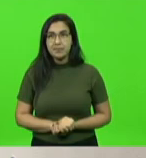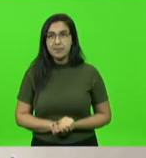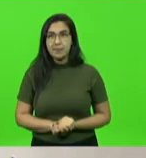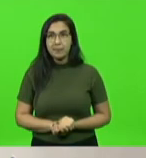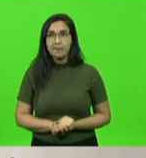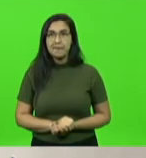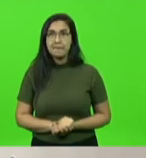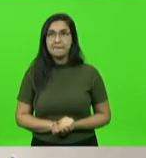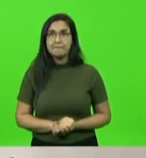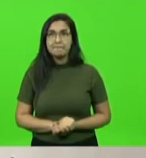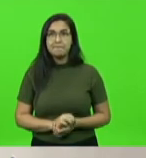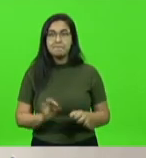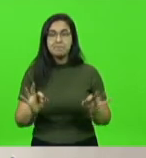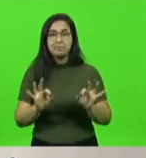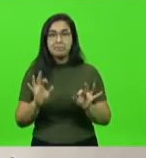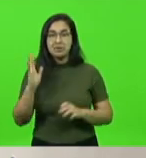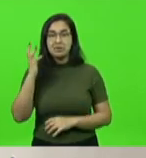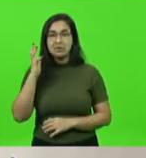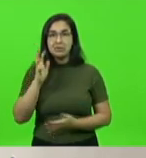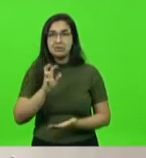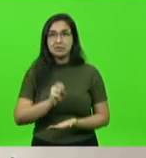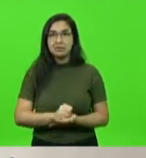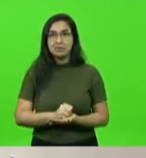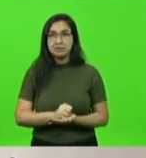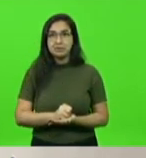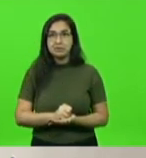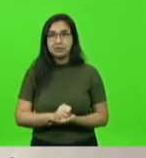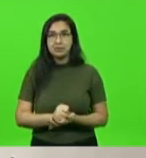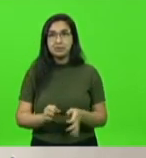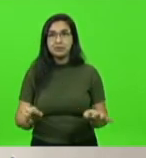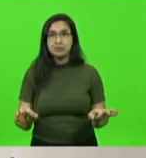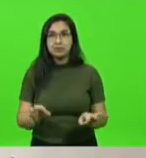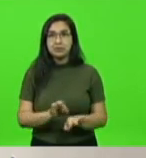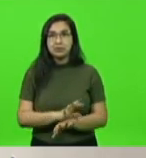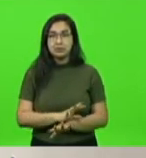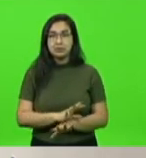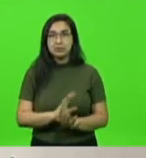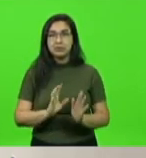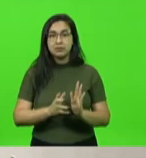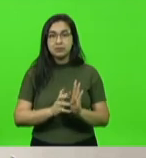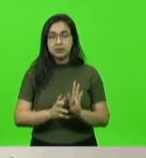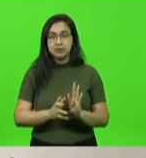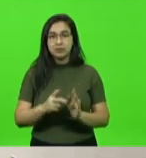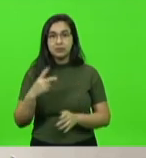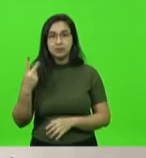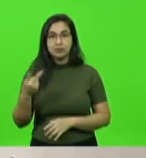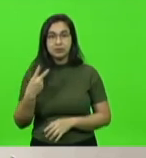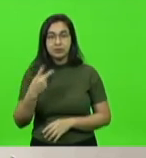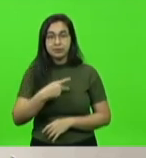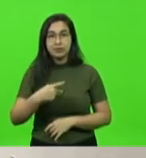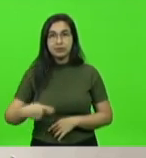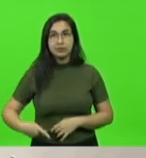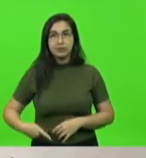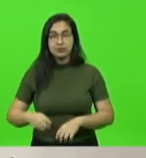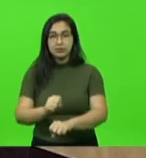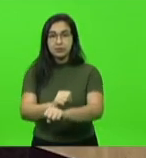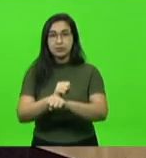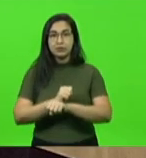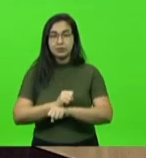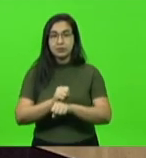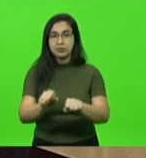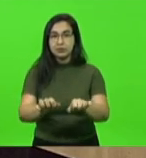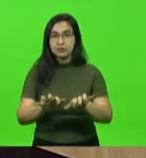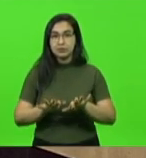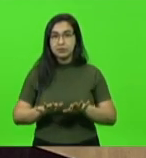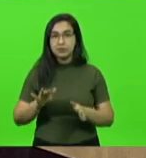não havendo então finalizando o horário destinado aos partidos políticos esta presidência suspende a sessão